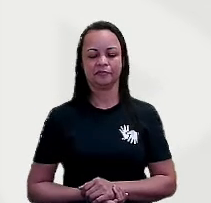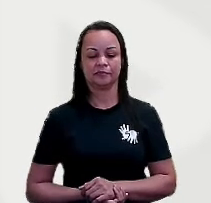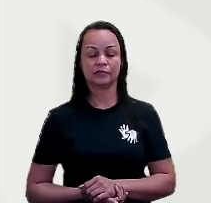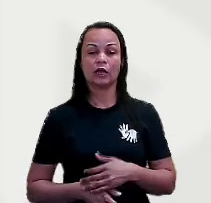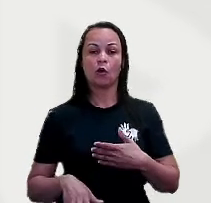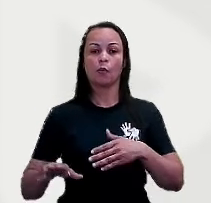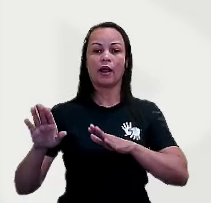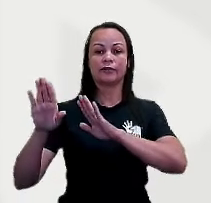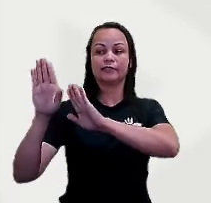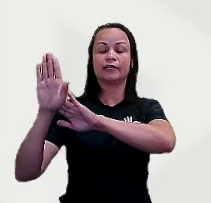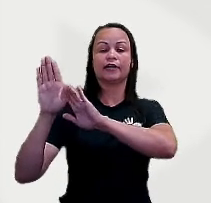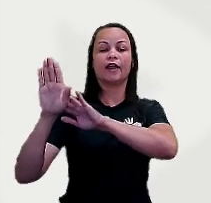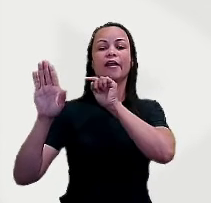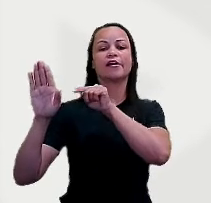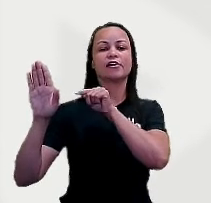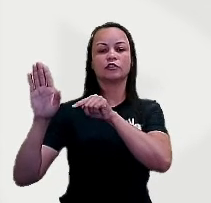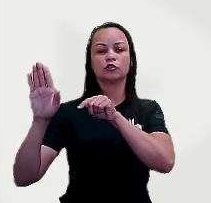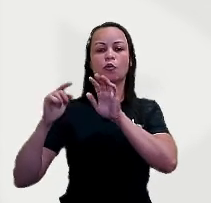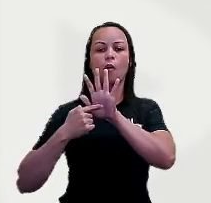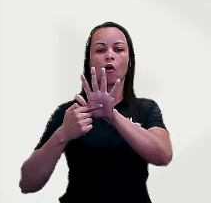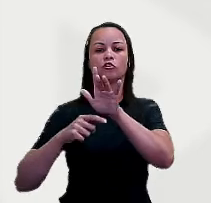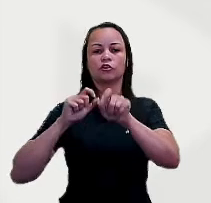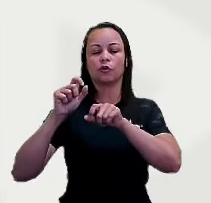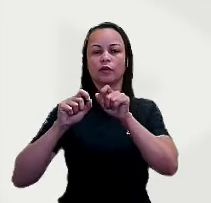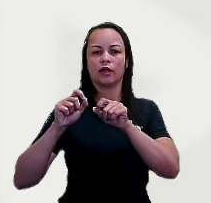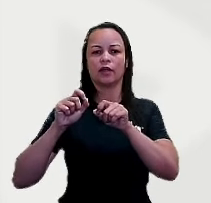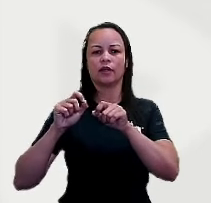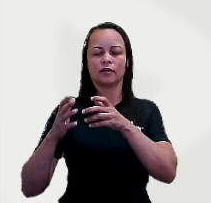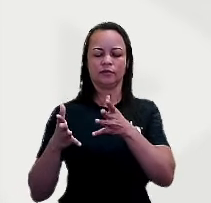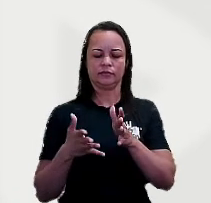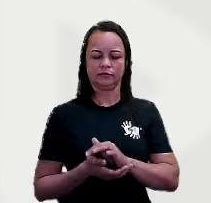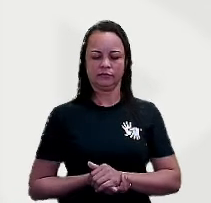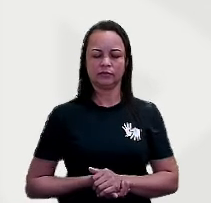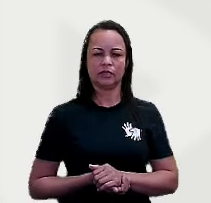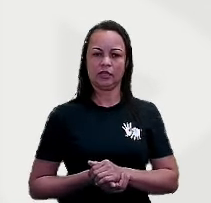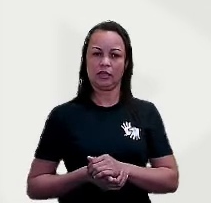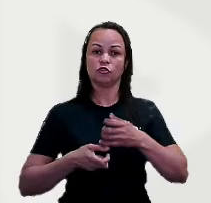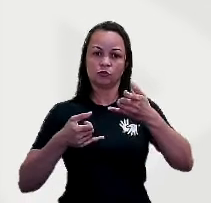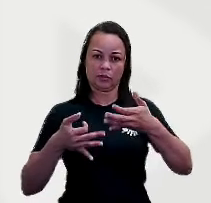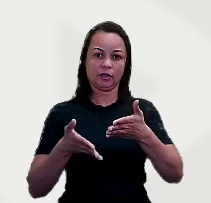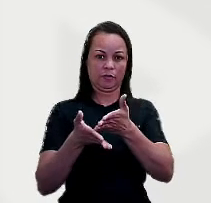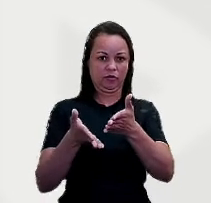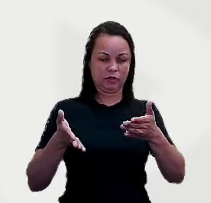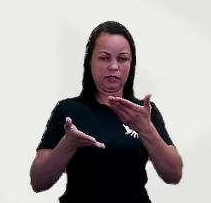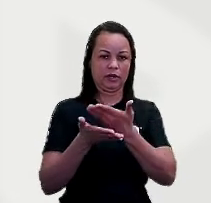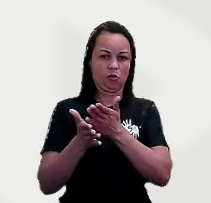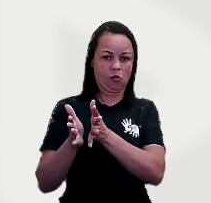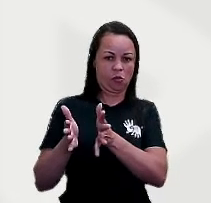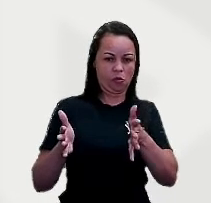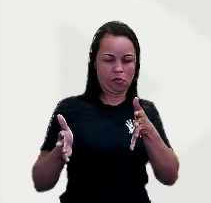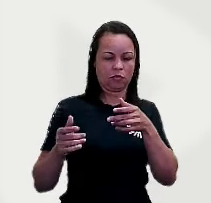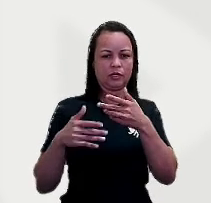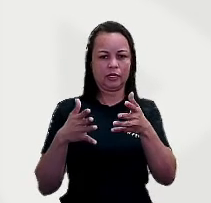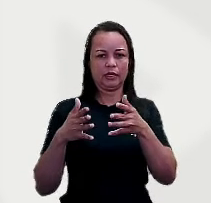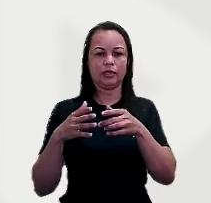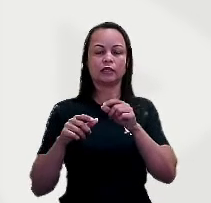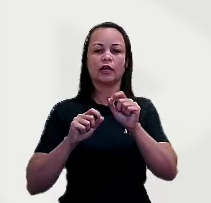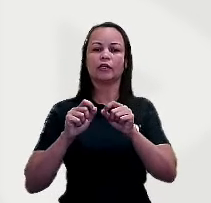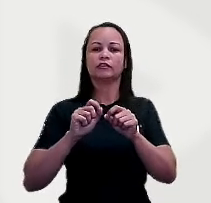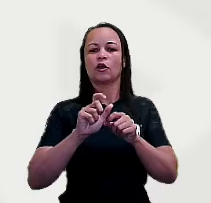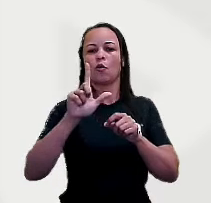braço direito está indicando o... Eu falei para vocês ao longo da nossa aula que o braço direito vai estar indicando o